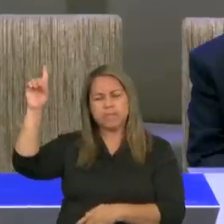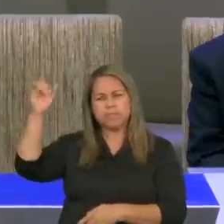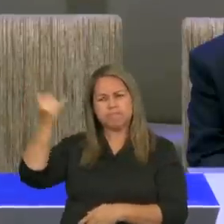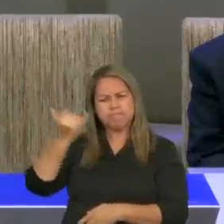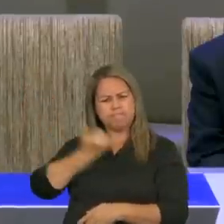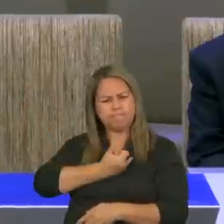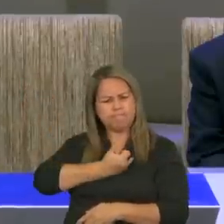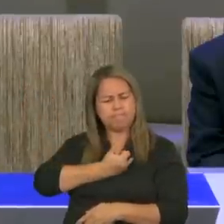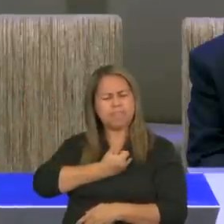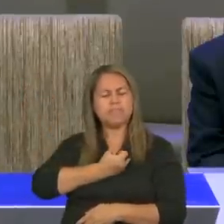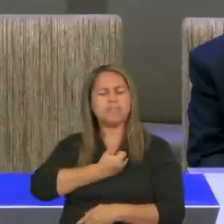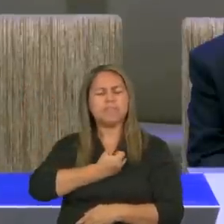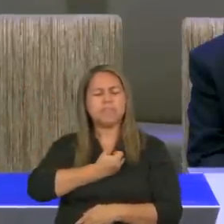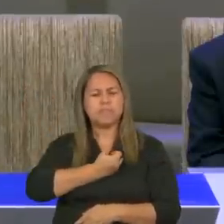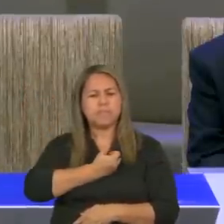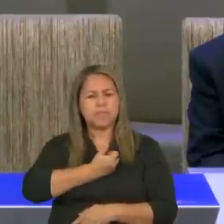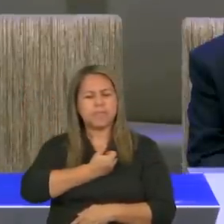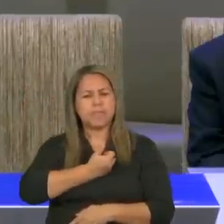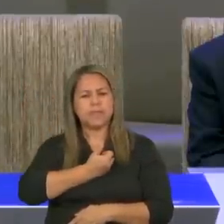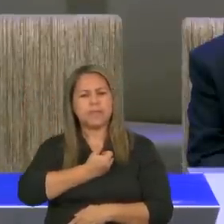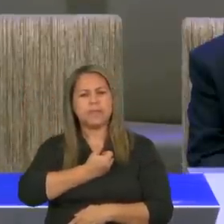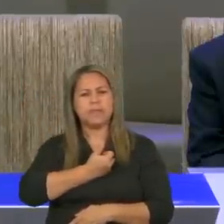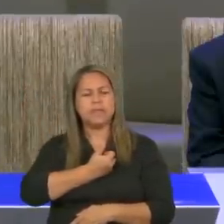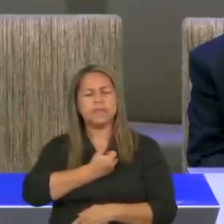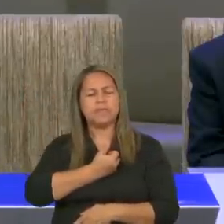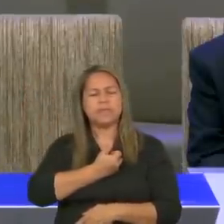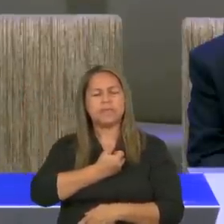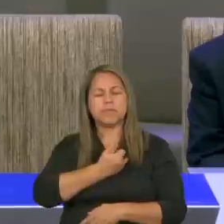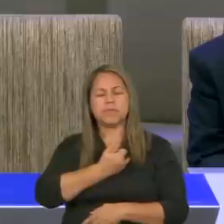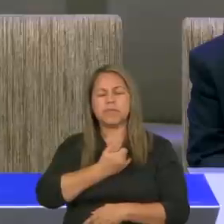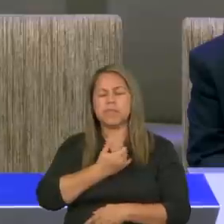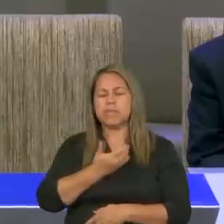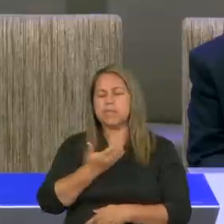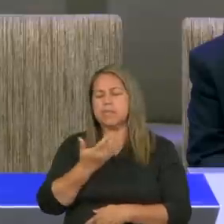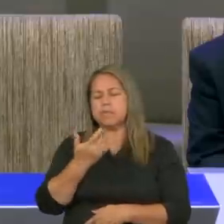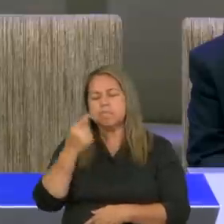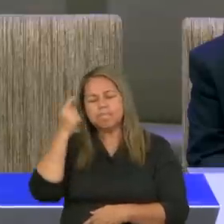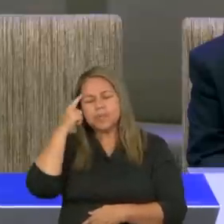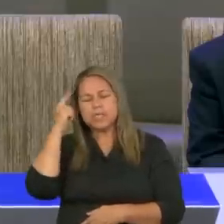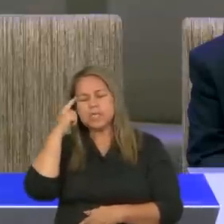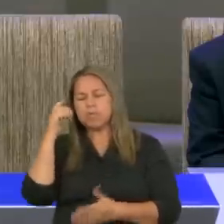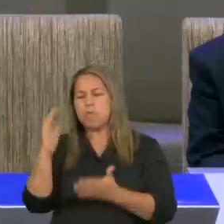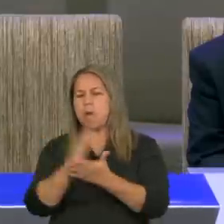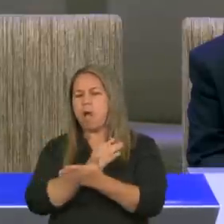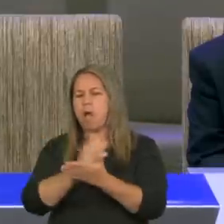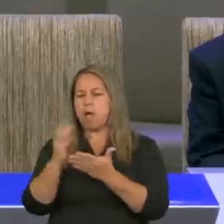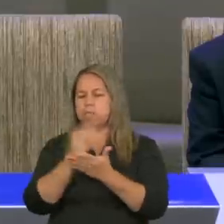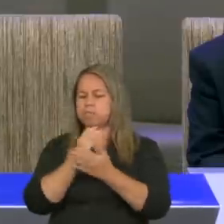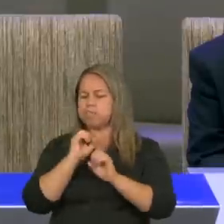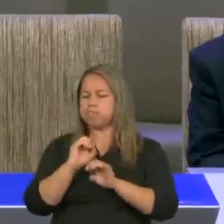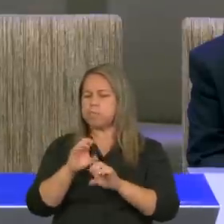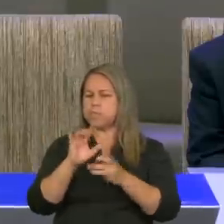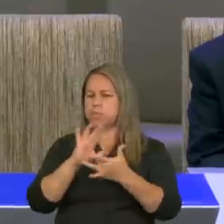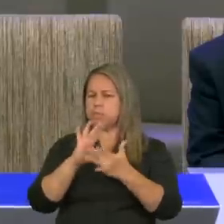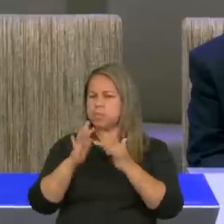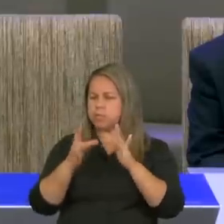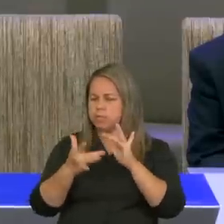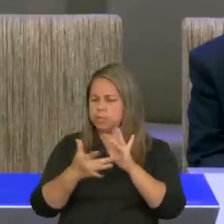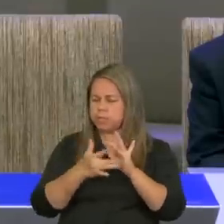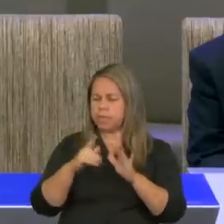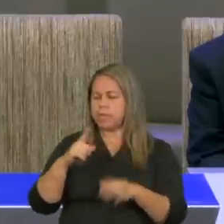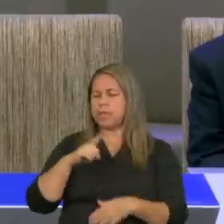coração, meditar acerca de alguns ensinos que Jesus trouxe durante o seu